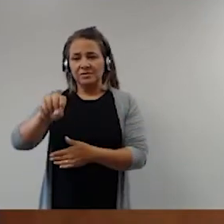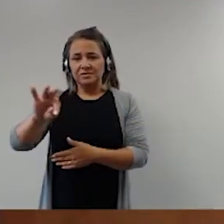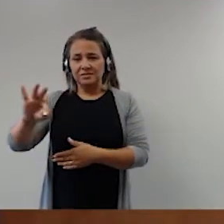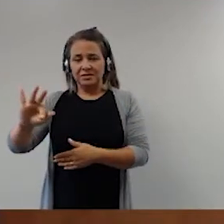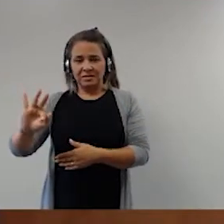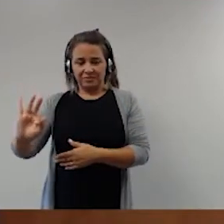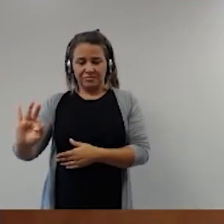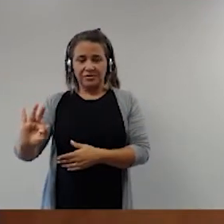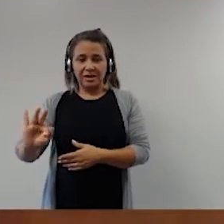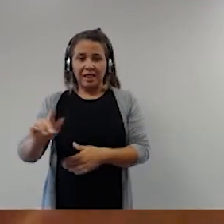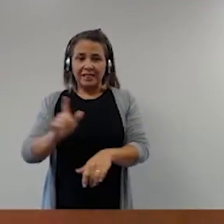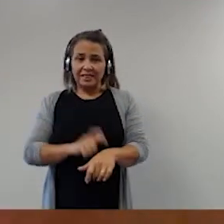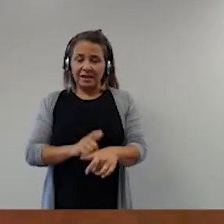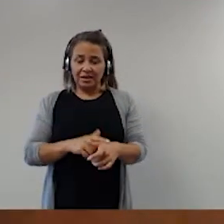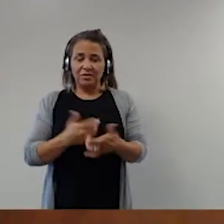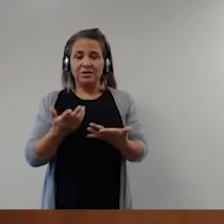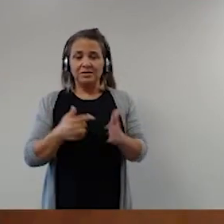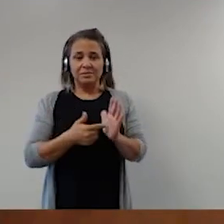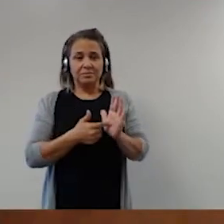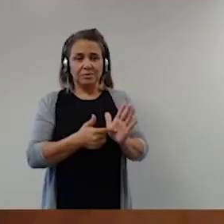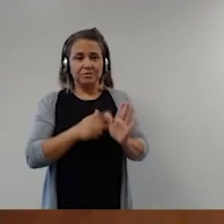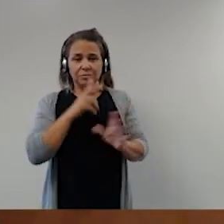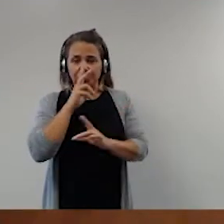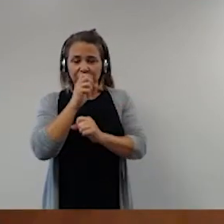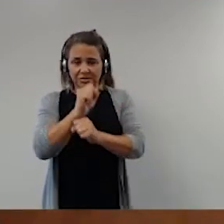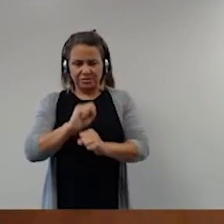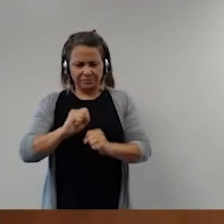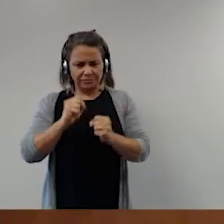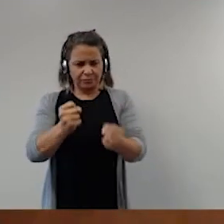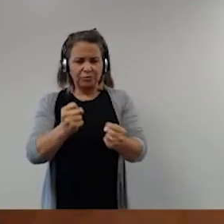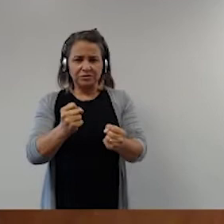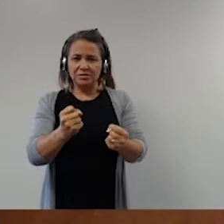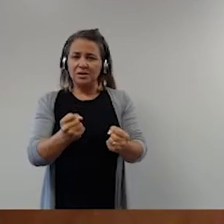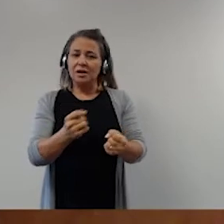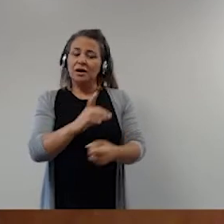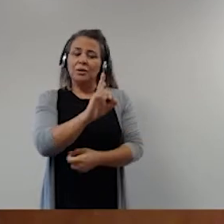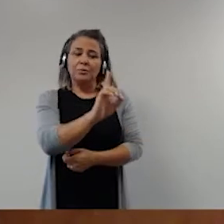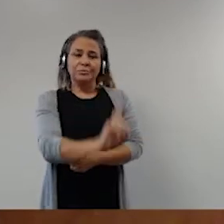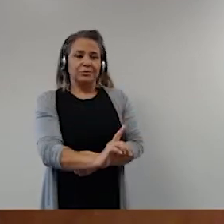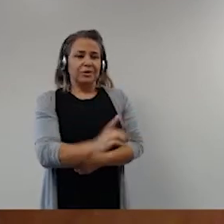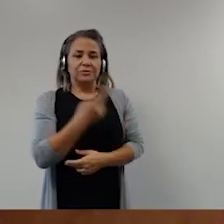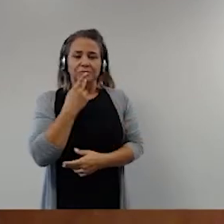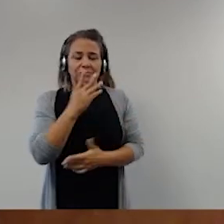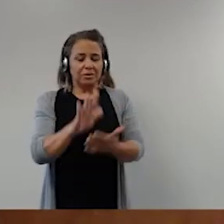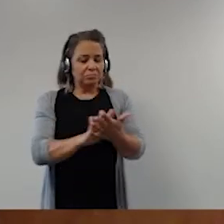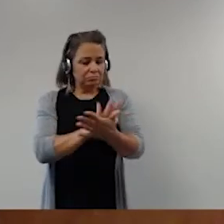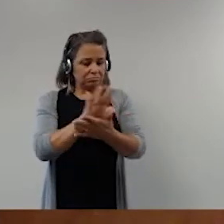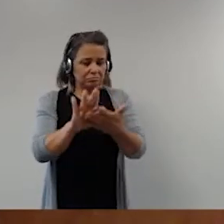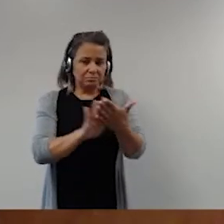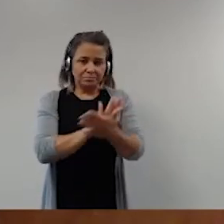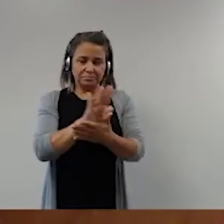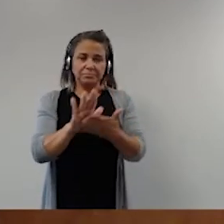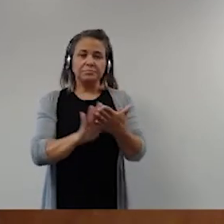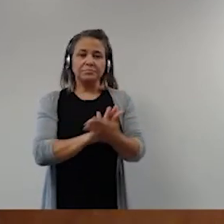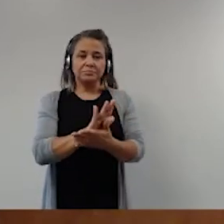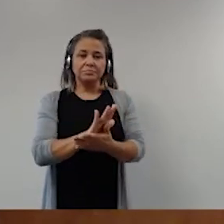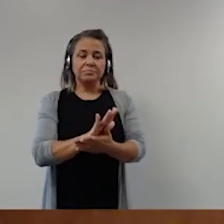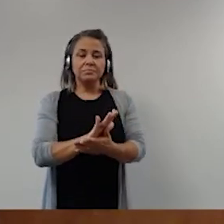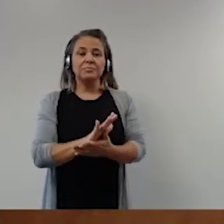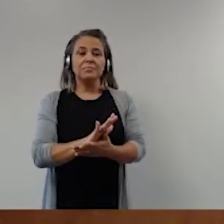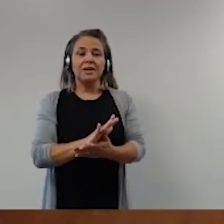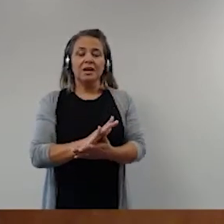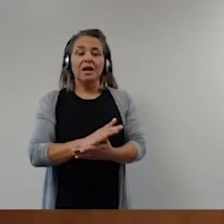claro, quando se sucumbe ao poder da força, o direito não tem nada a dizer. E o Estado de direito